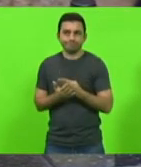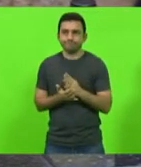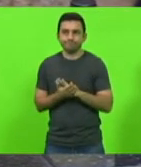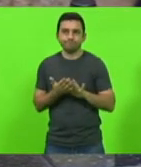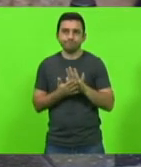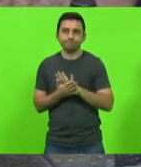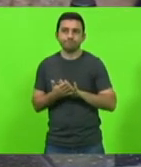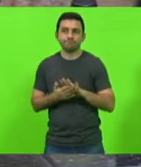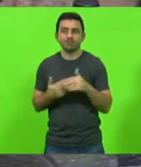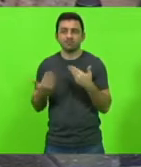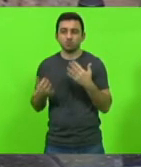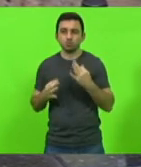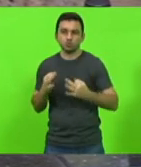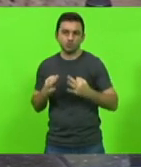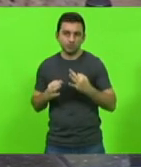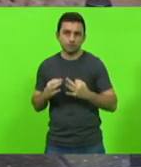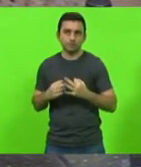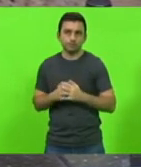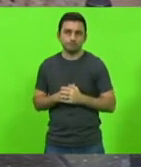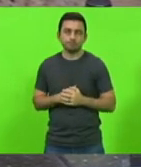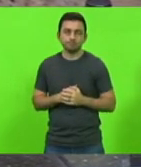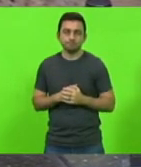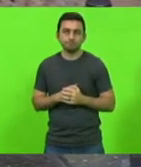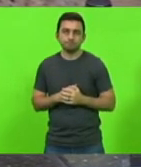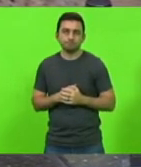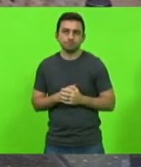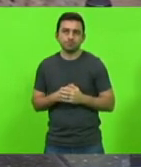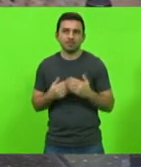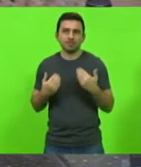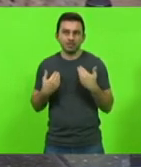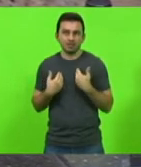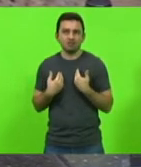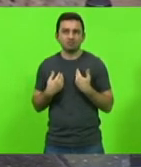da justiça às vezes eu estou sendo